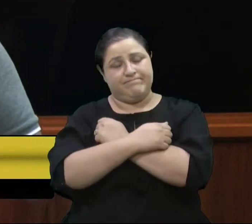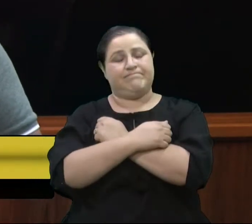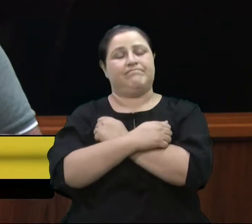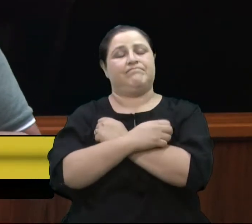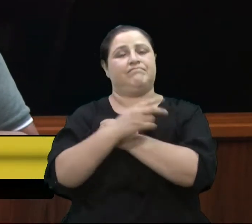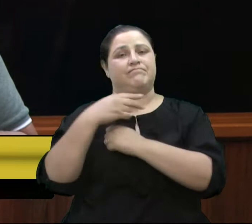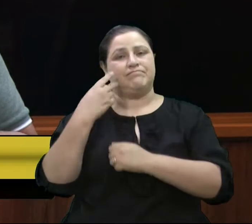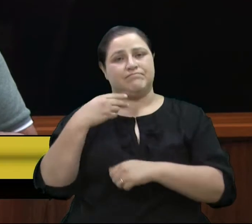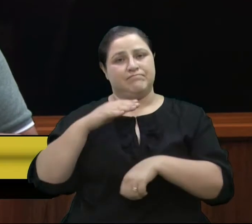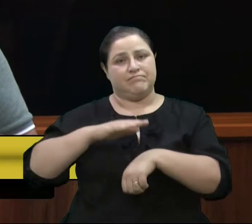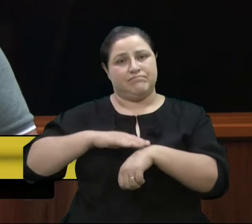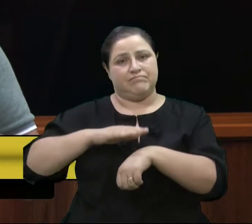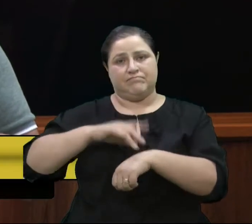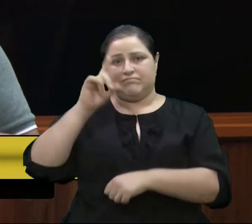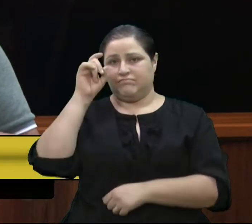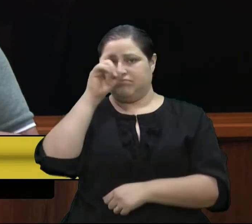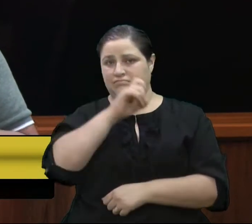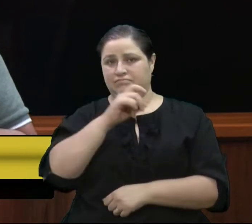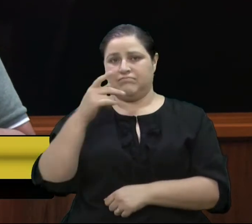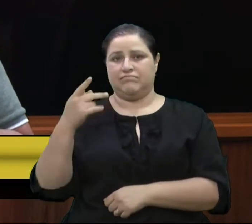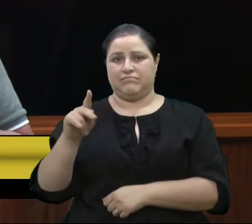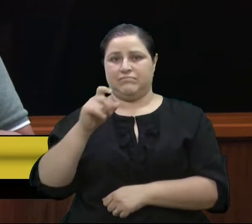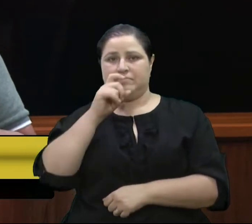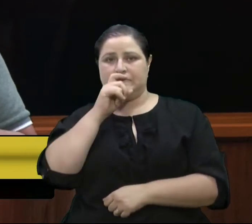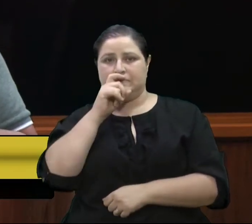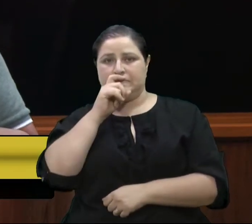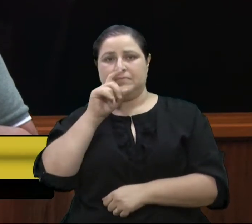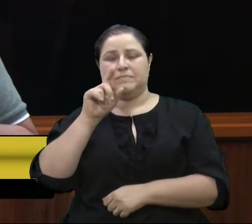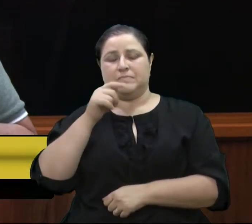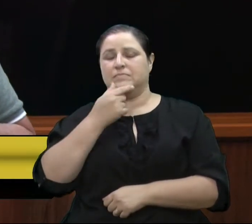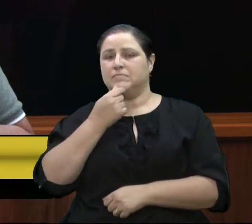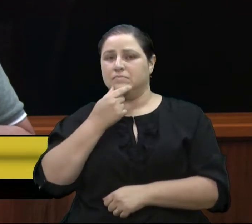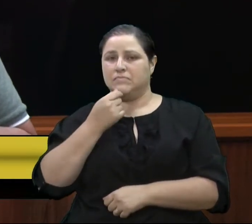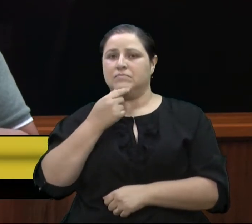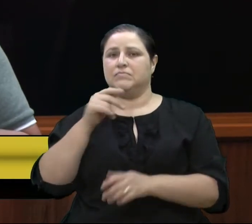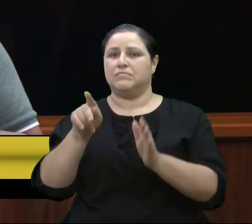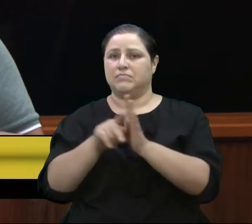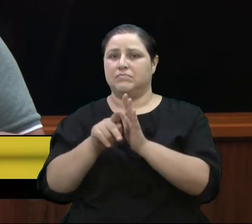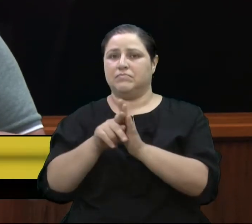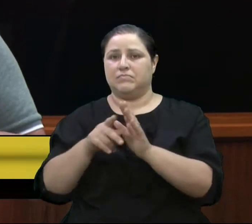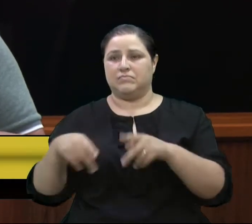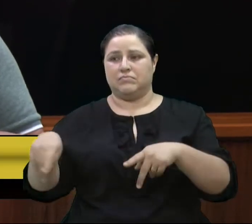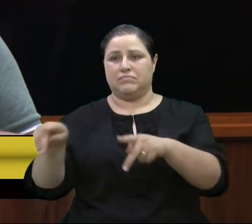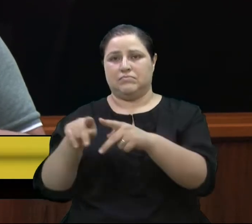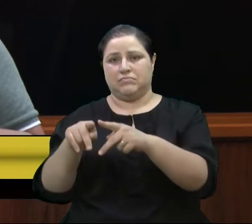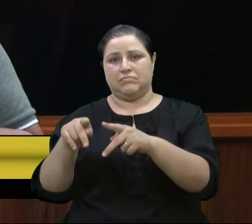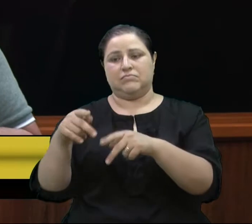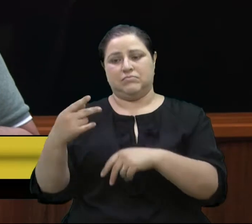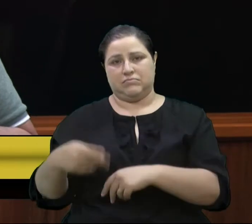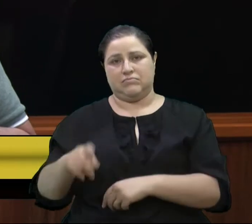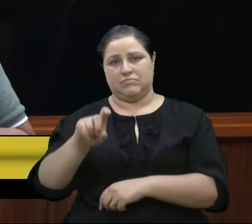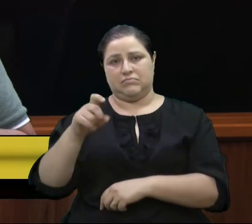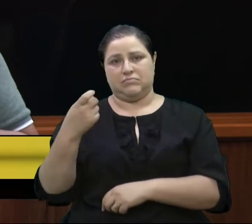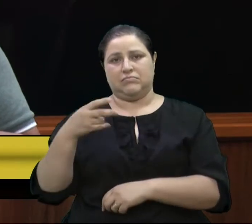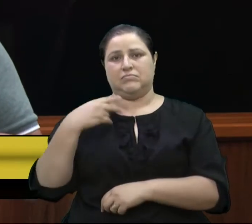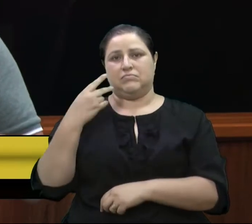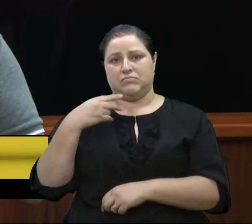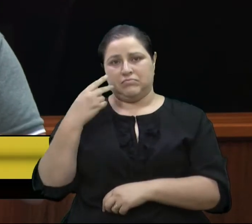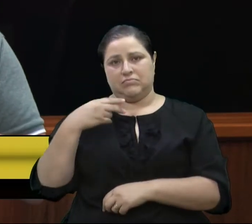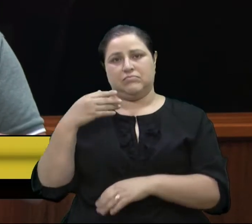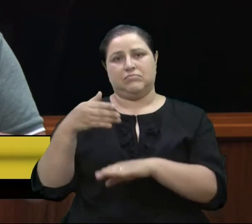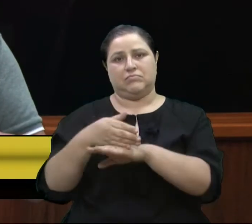difícil. O seu pai, que foi um homem público, vereador desse parlamento, passou pelo